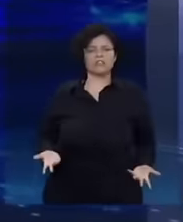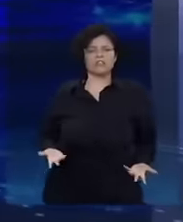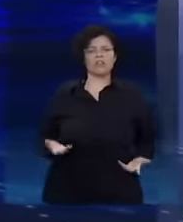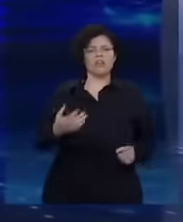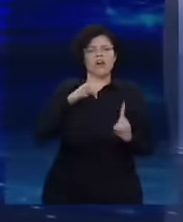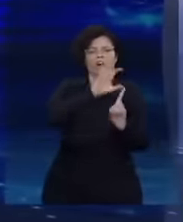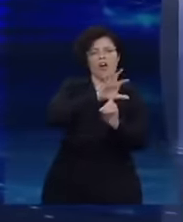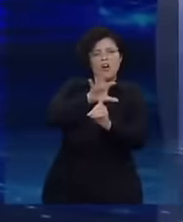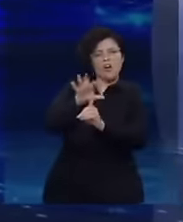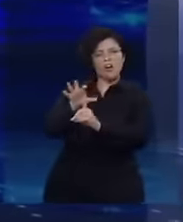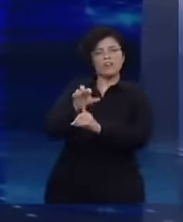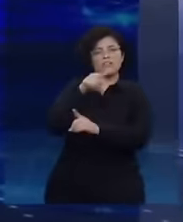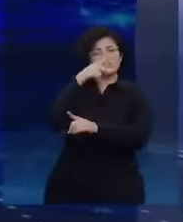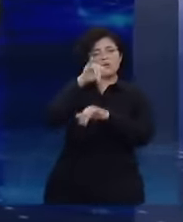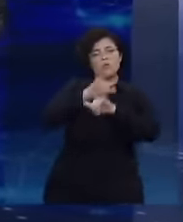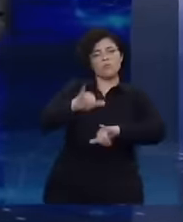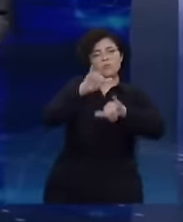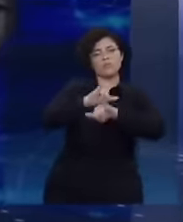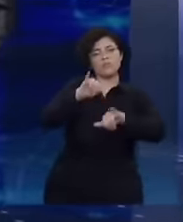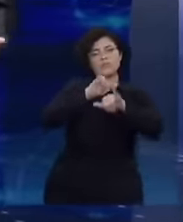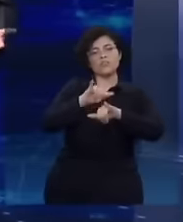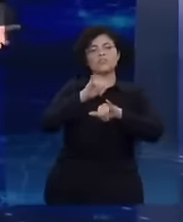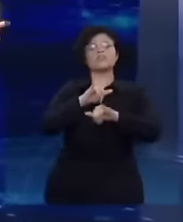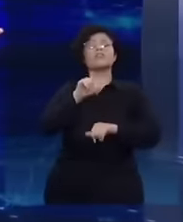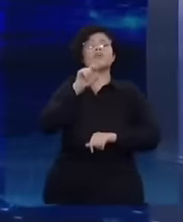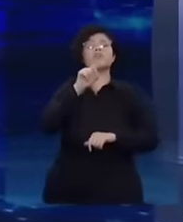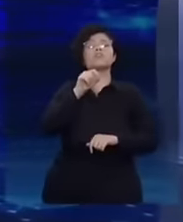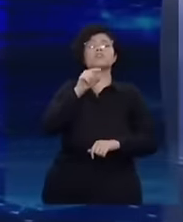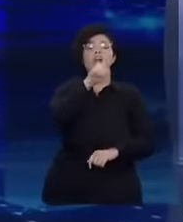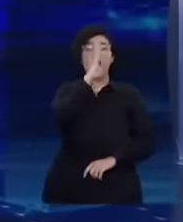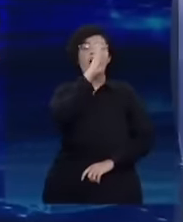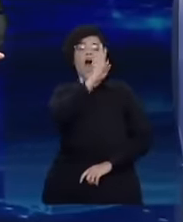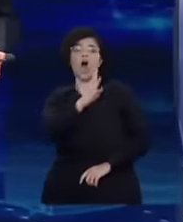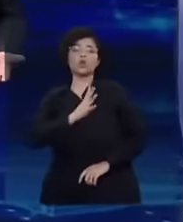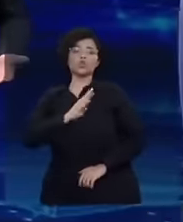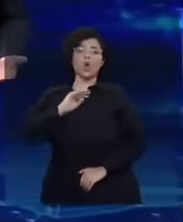influenciado por Grace Hoffman me acusou de pedofilia,